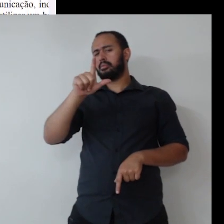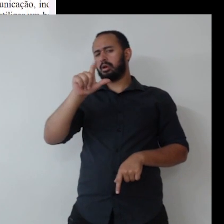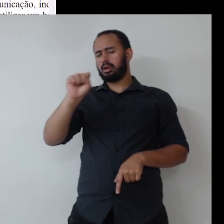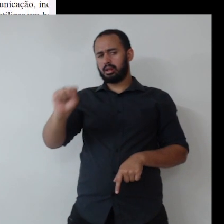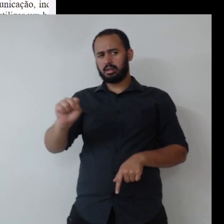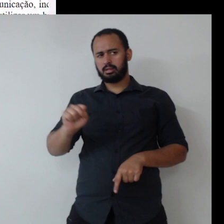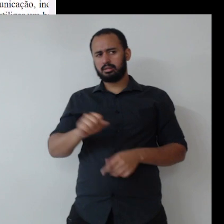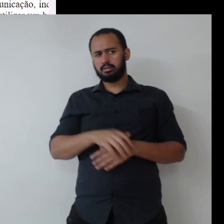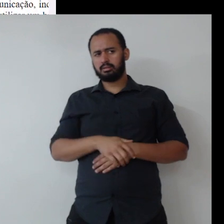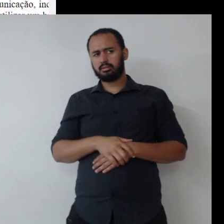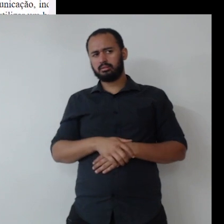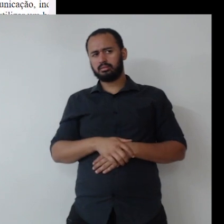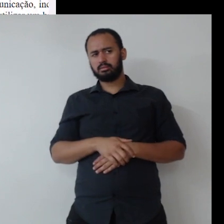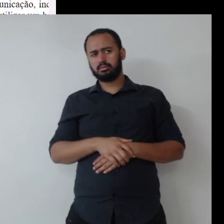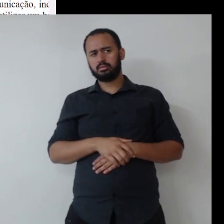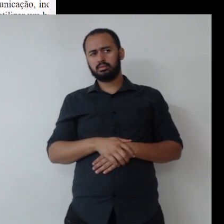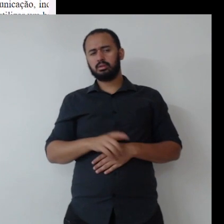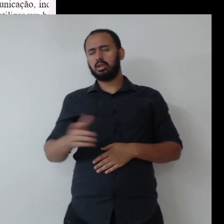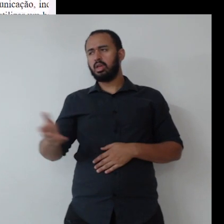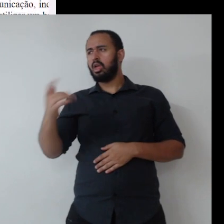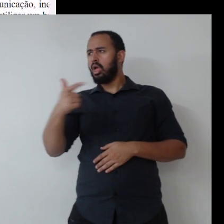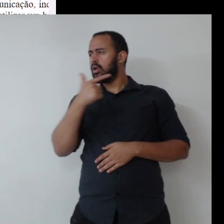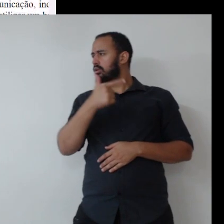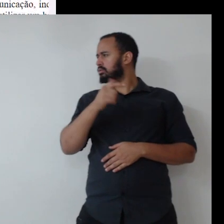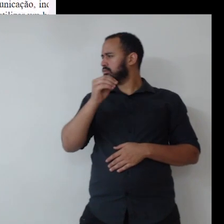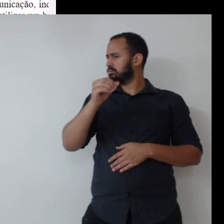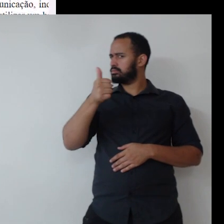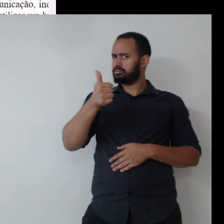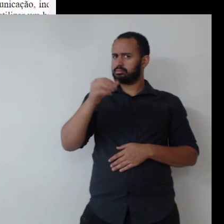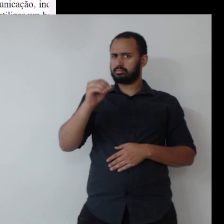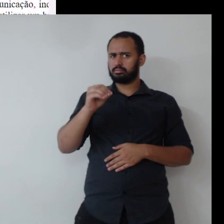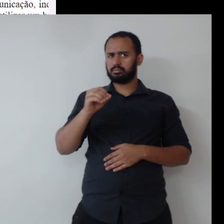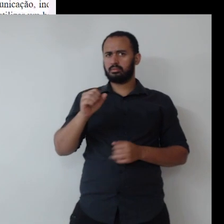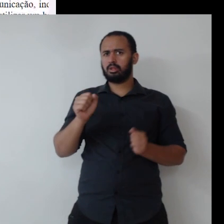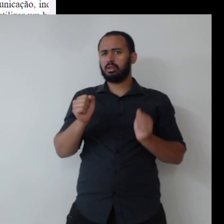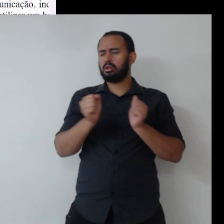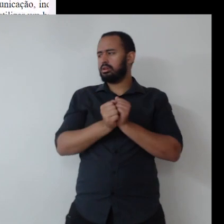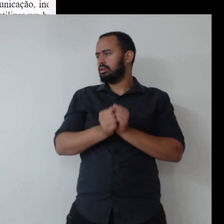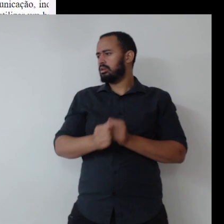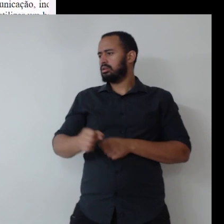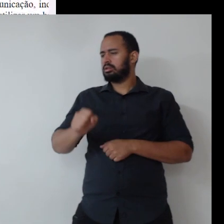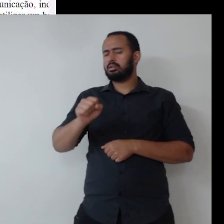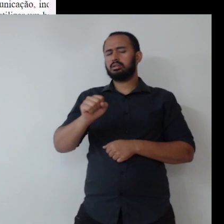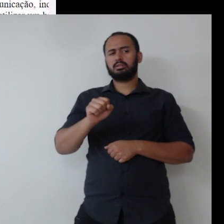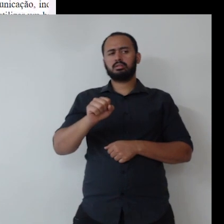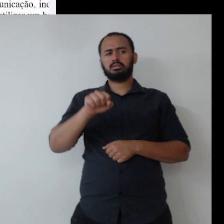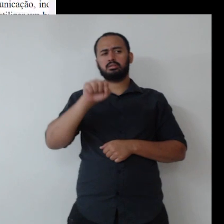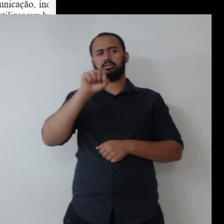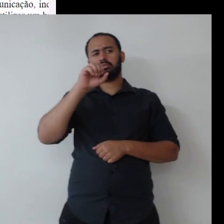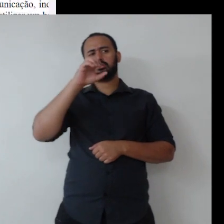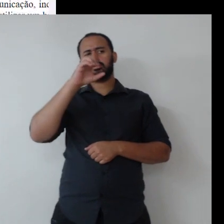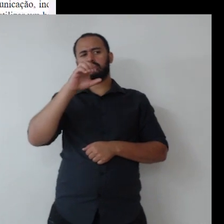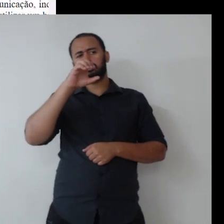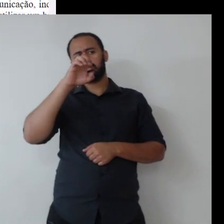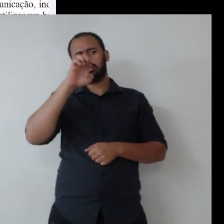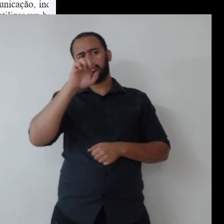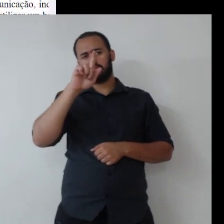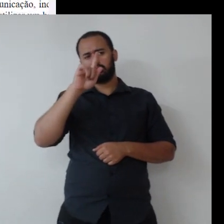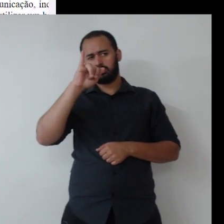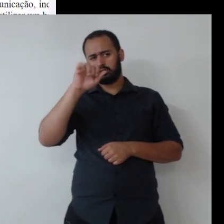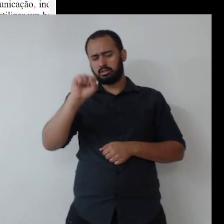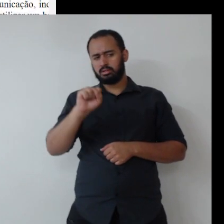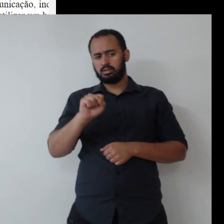a IN de 2010 da SEGES. E tem mais aqui o...